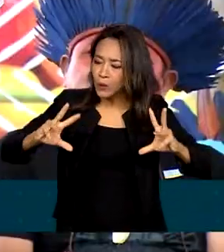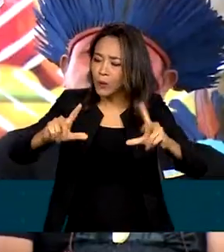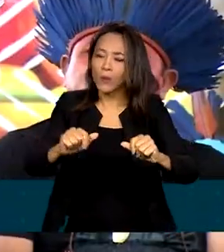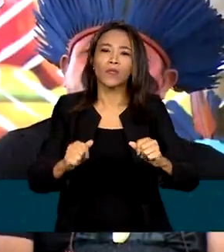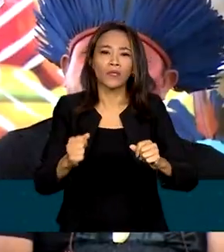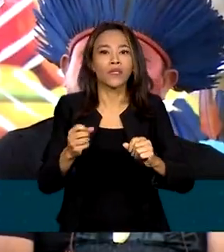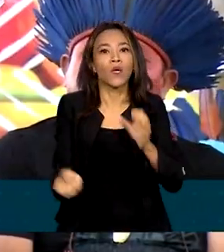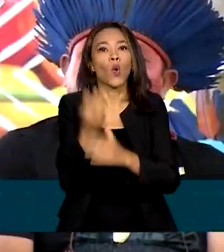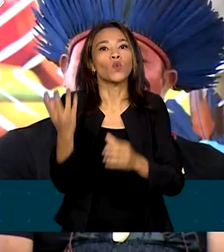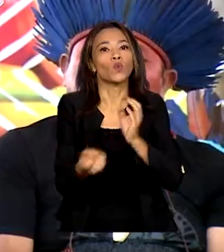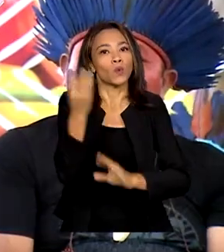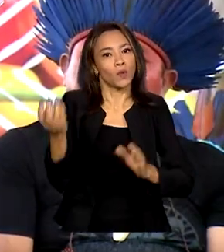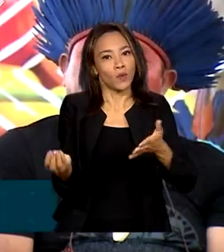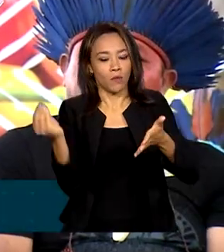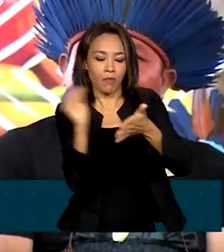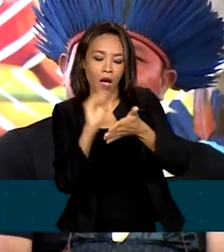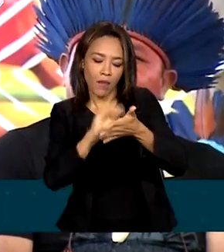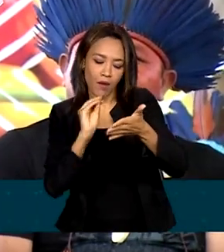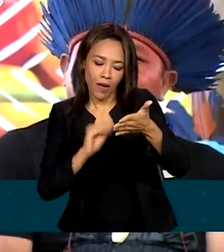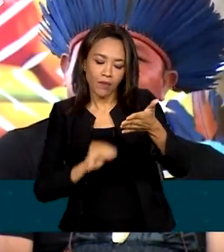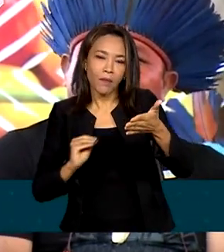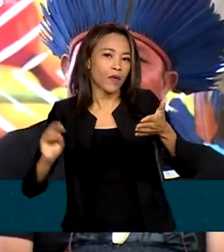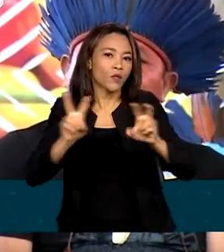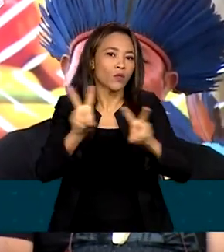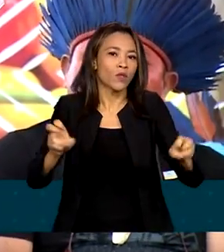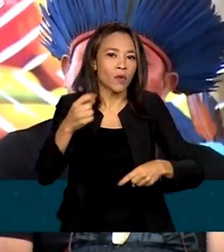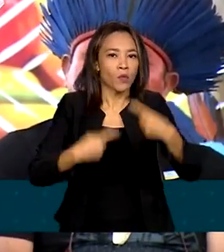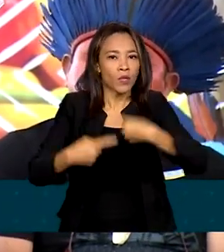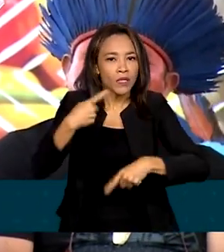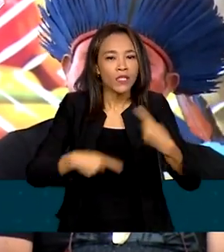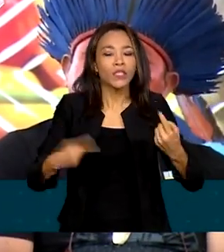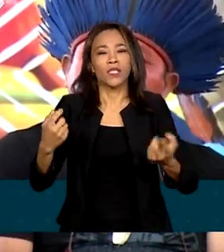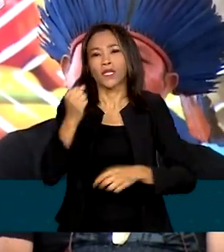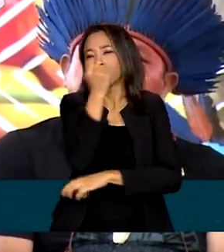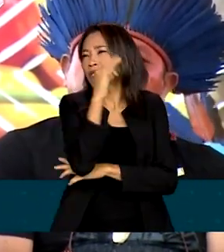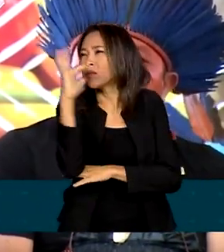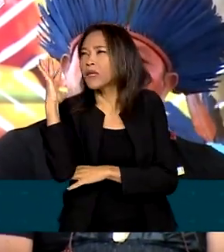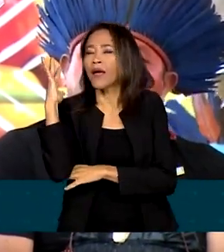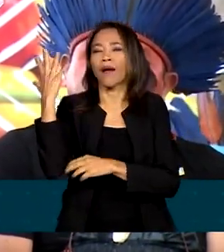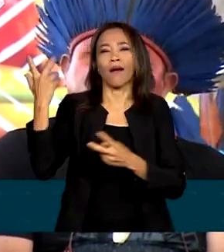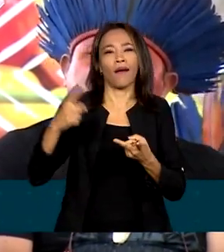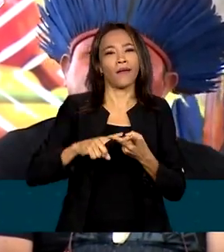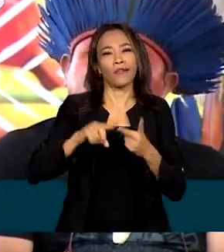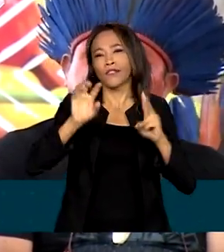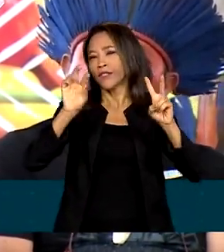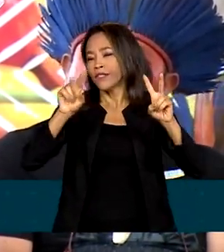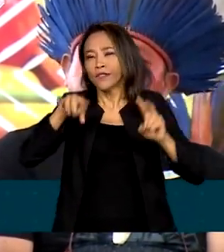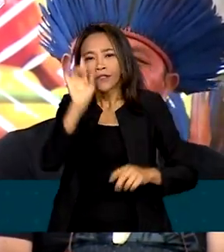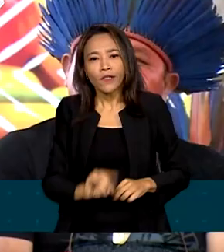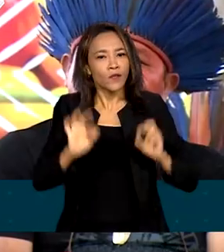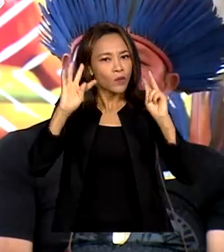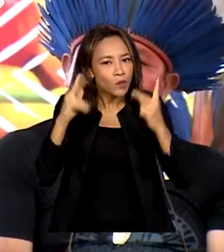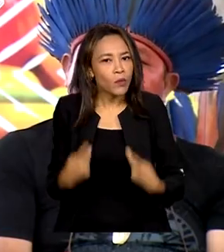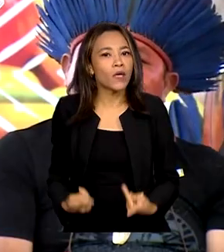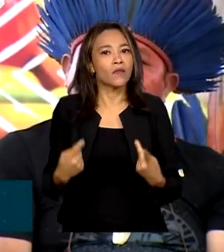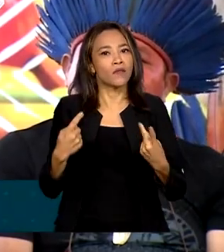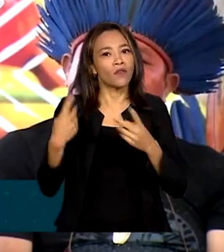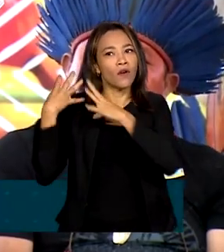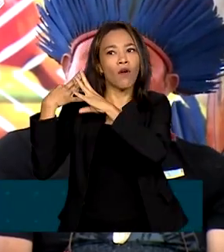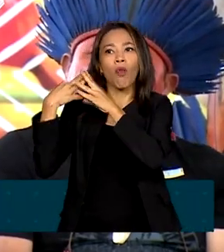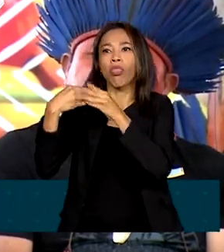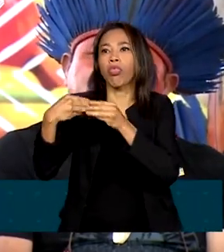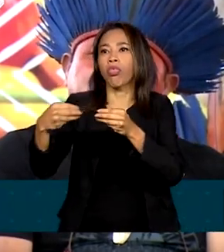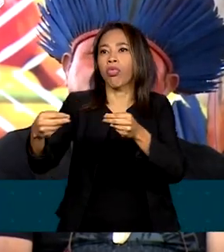indígenas, todas as políticas ambientalistas de direitos humanos que foram perdidas